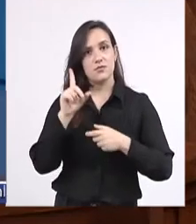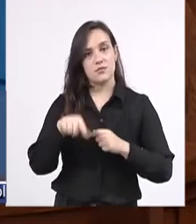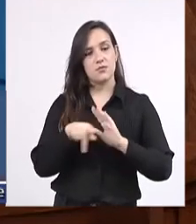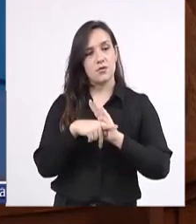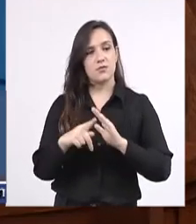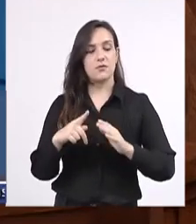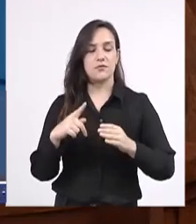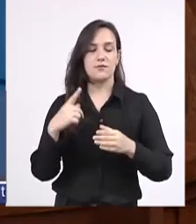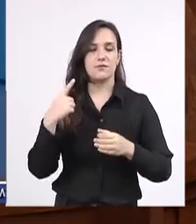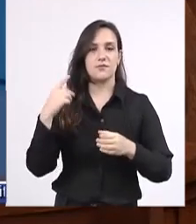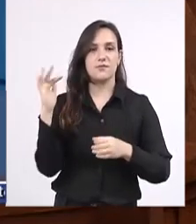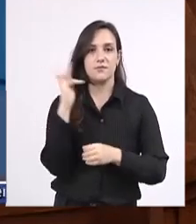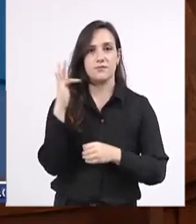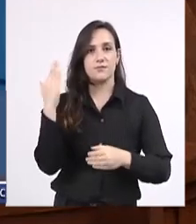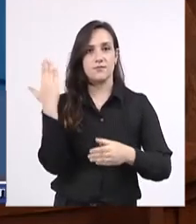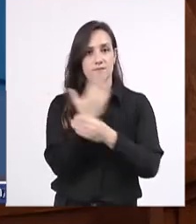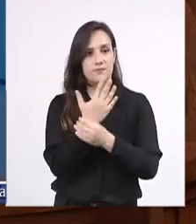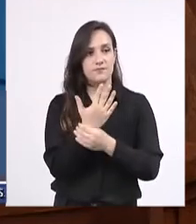Sá.